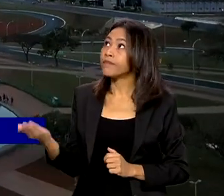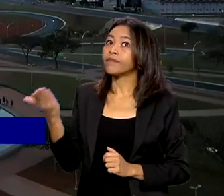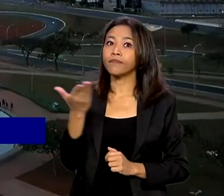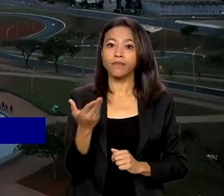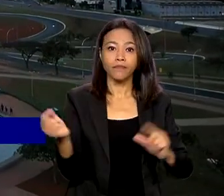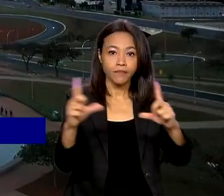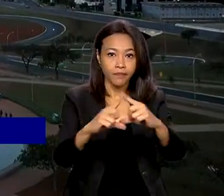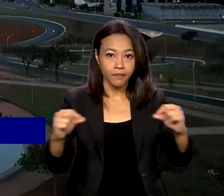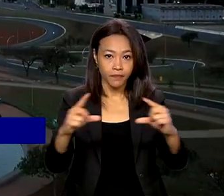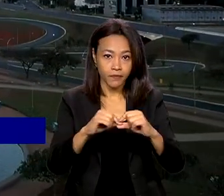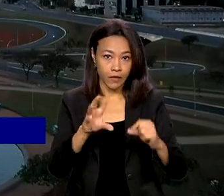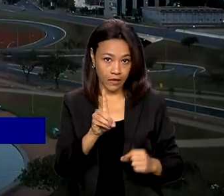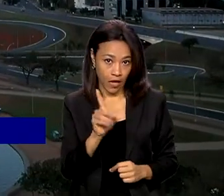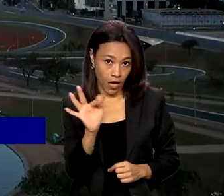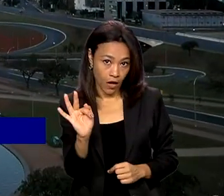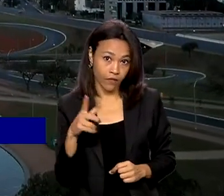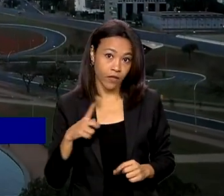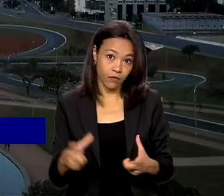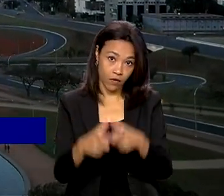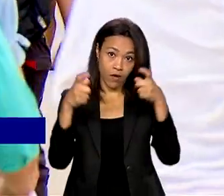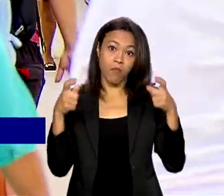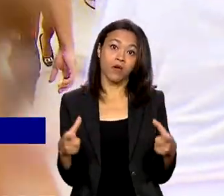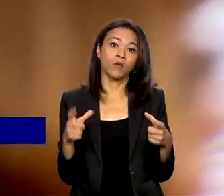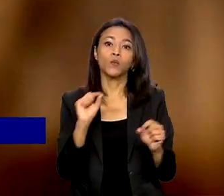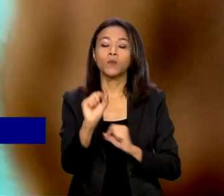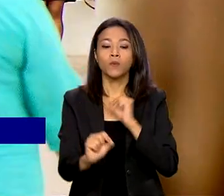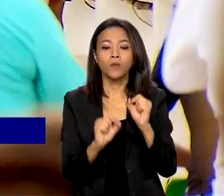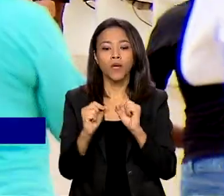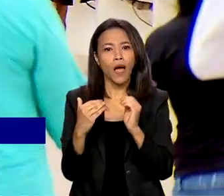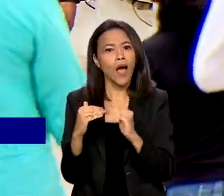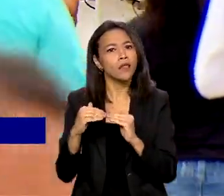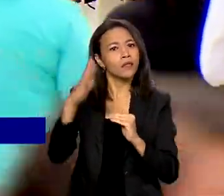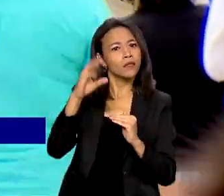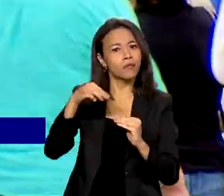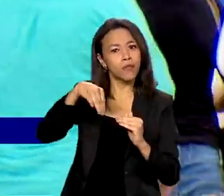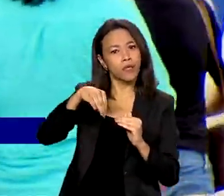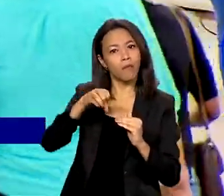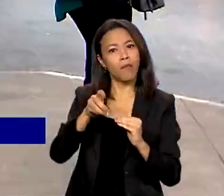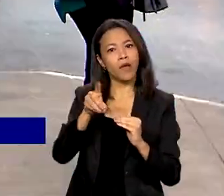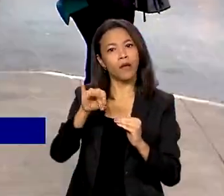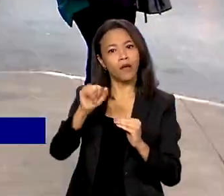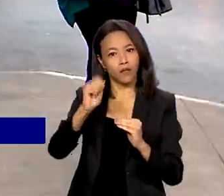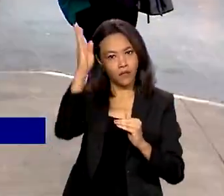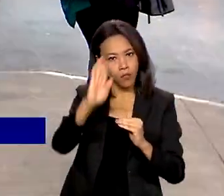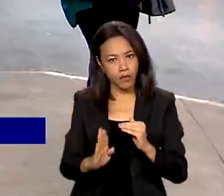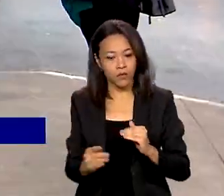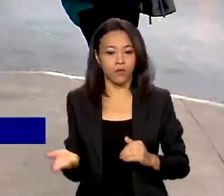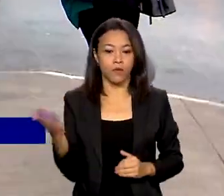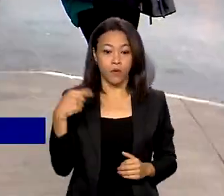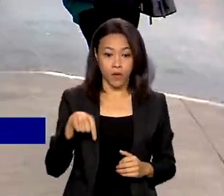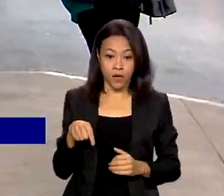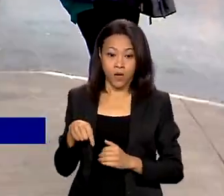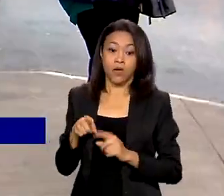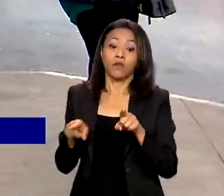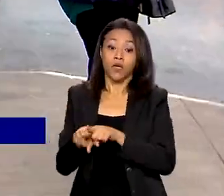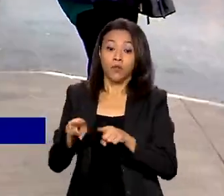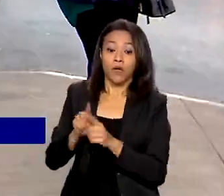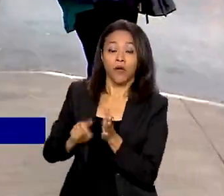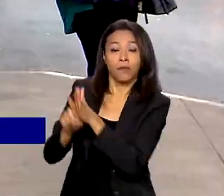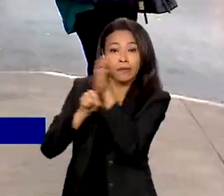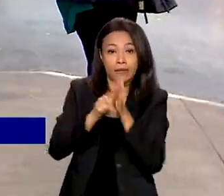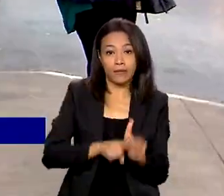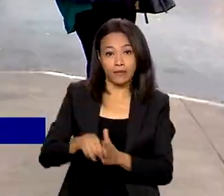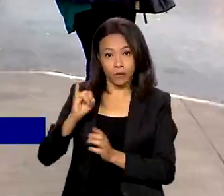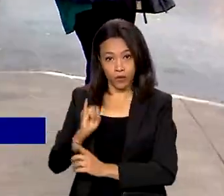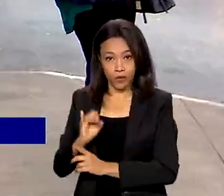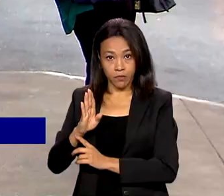apresentou uma taxa de crescimento geométrico acima da média brasileira. O censo revelou ainda que Brasília